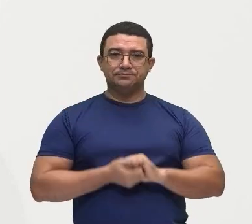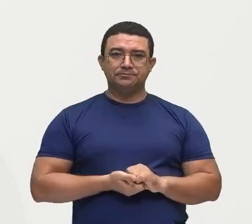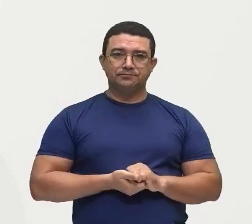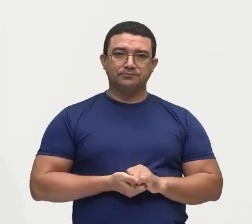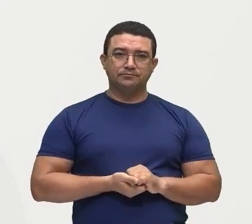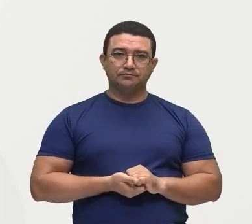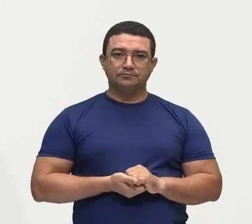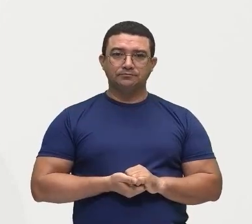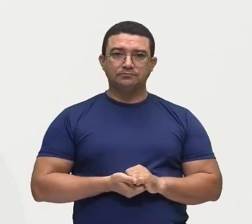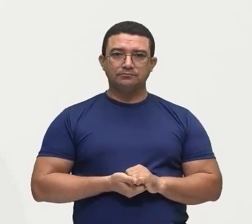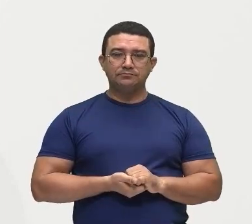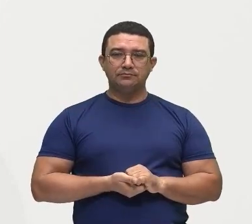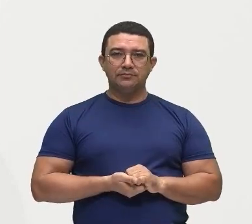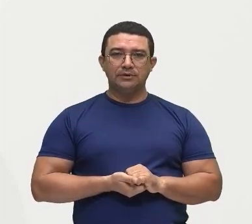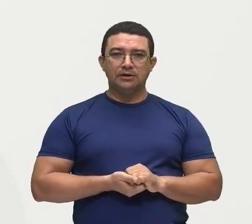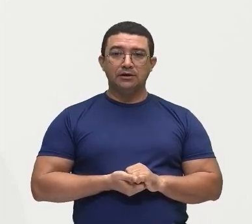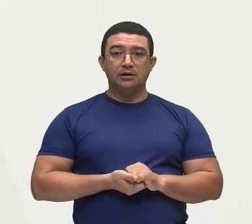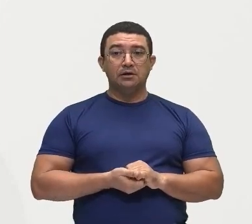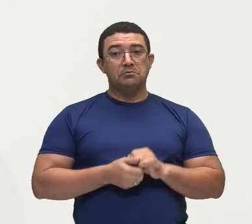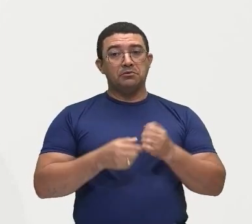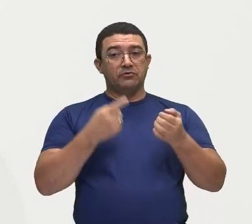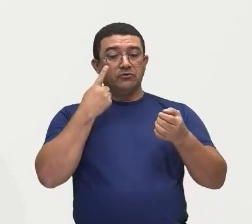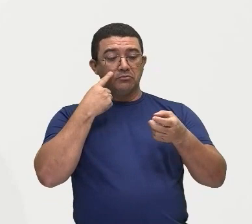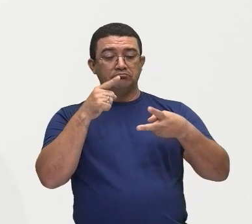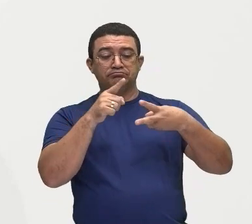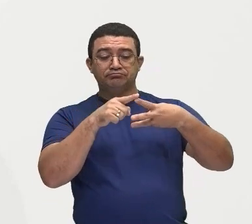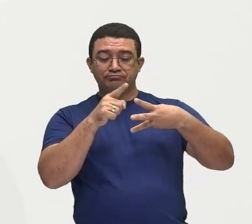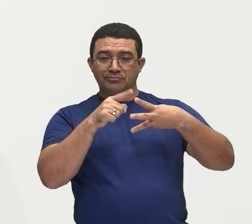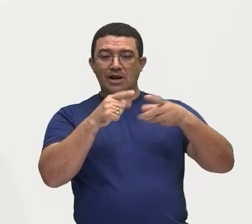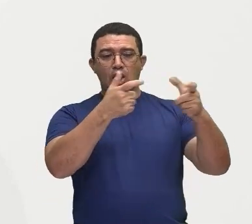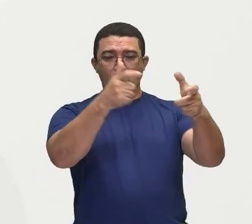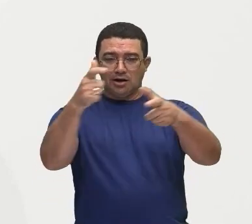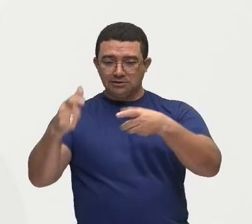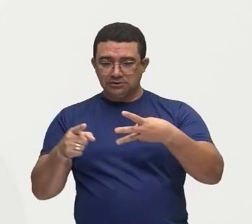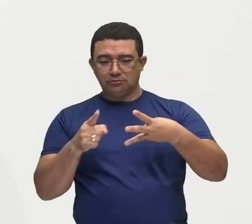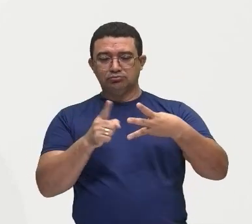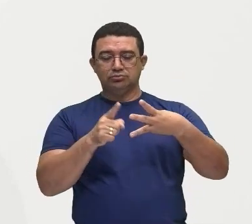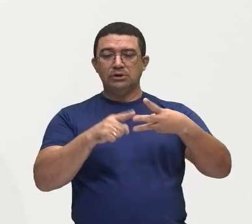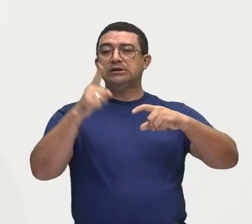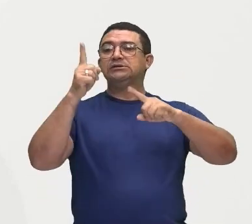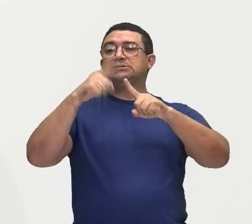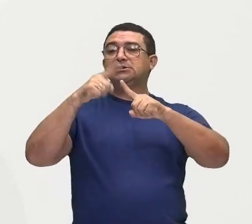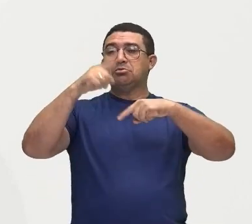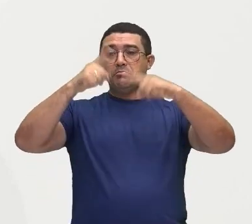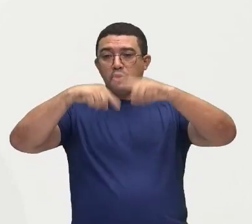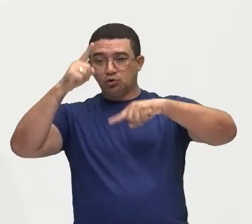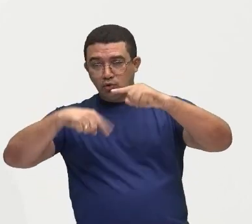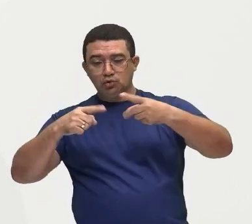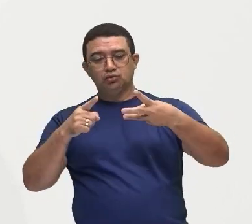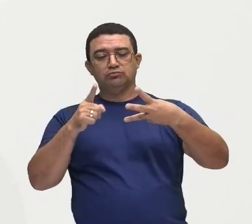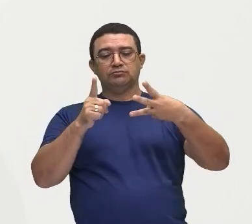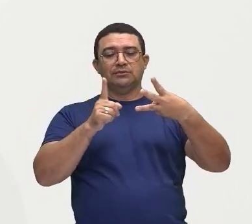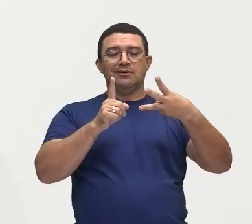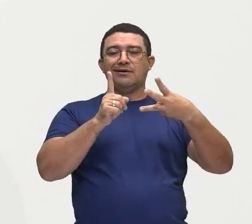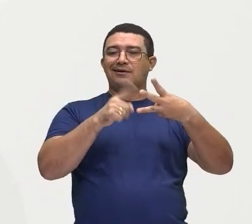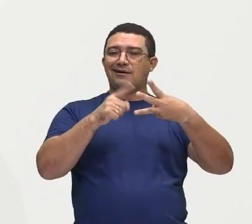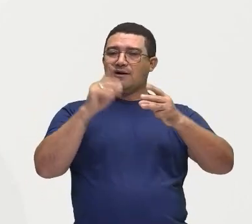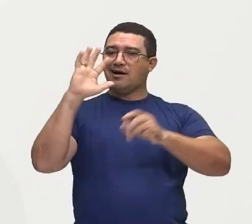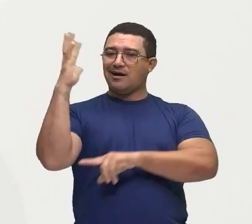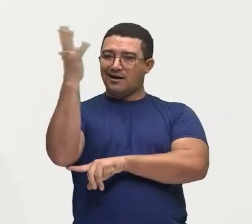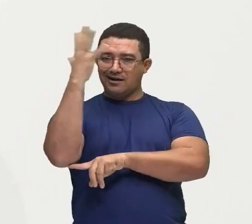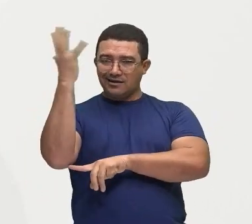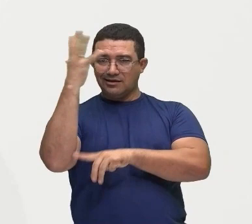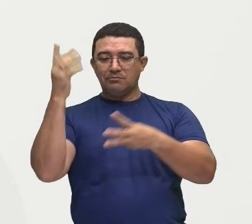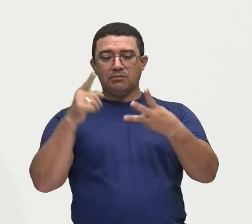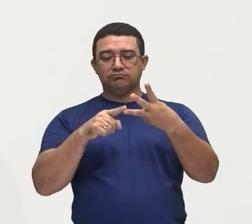o quê? A questão da localização, a questão do tipo de produto, o clima dessas terras.